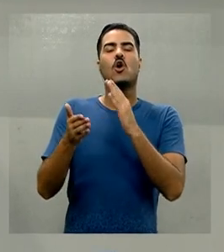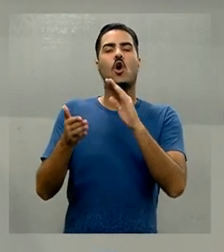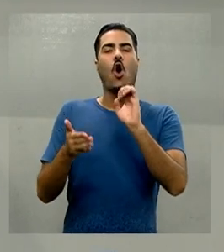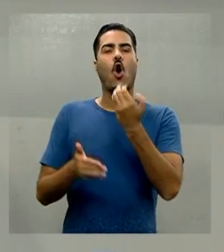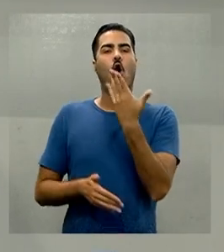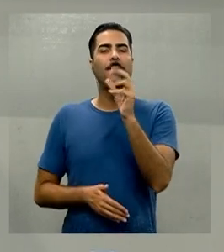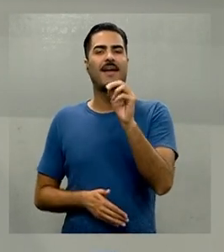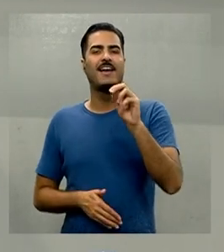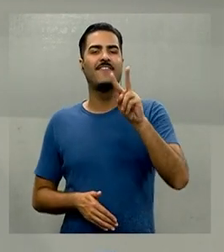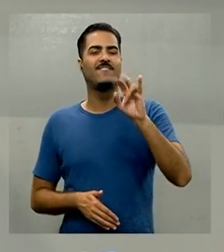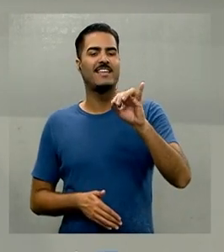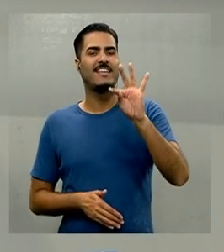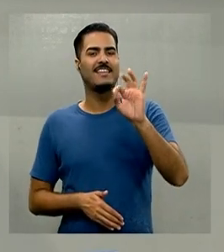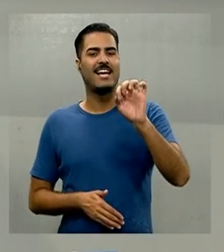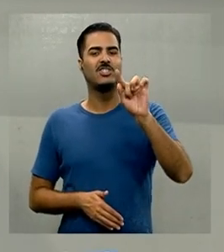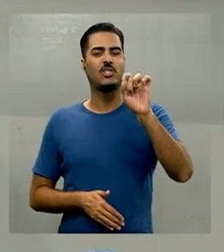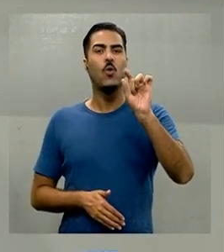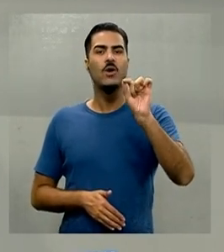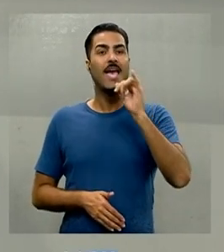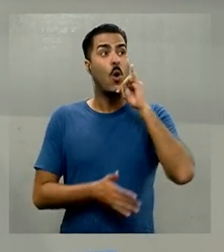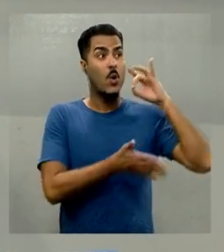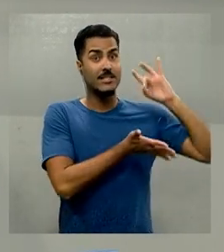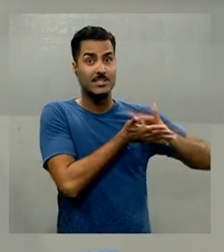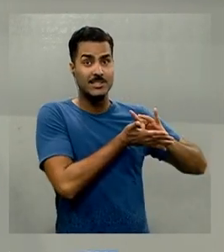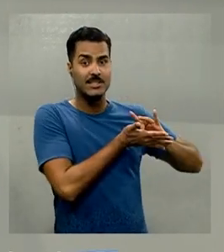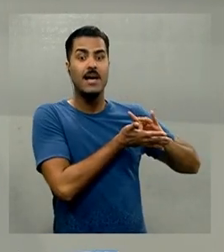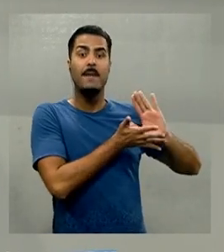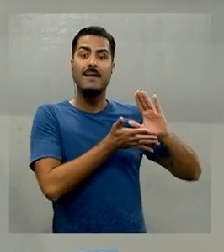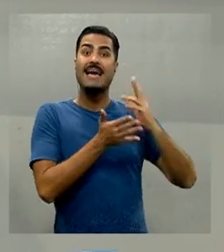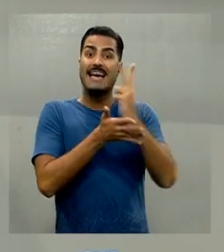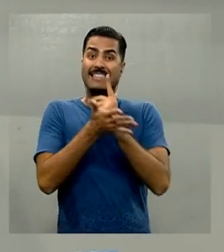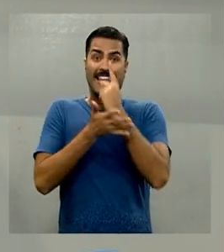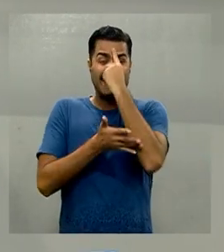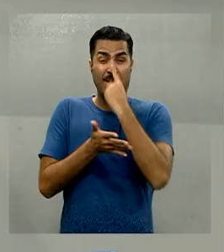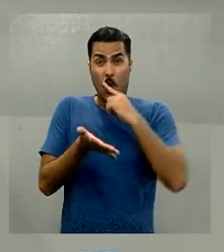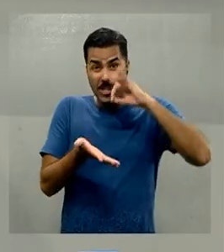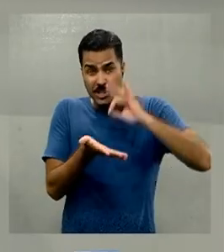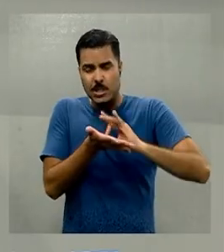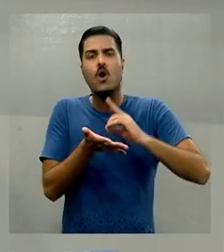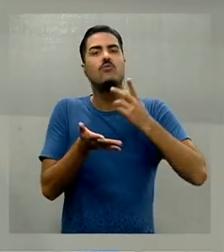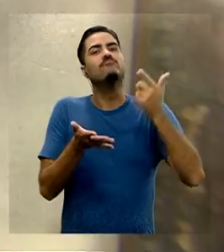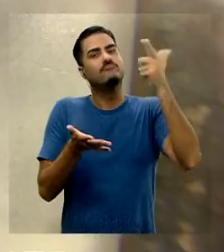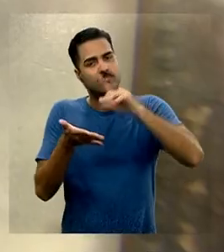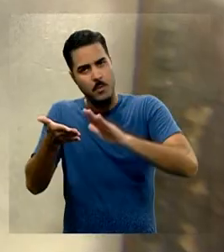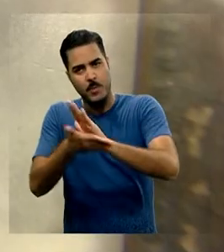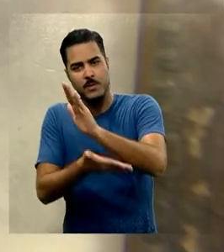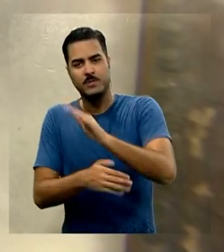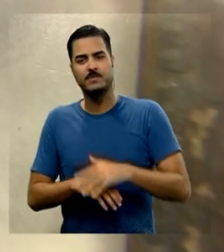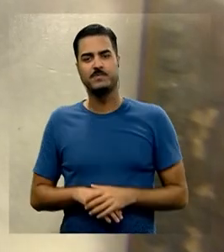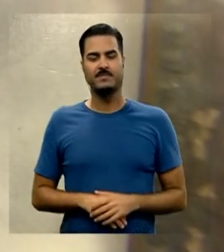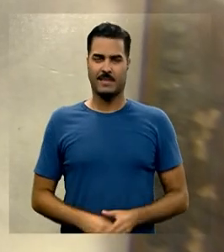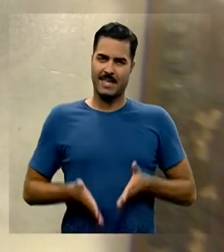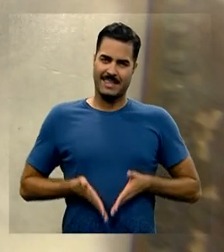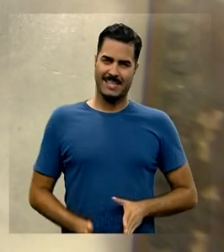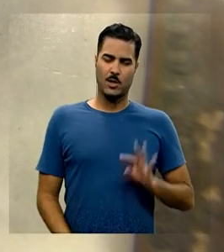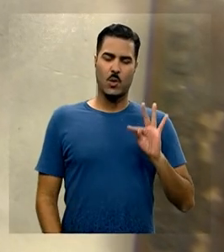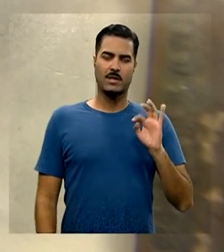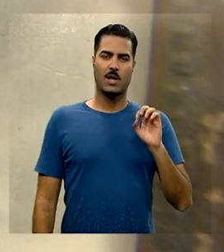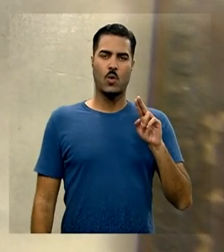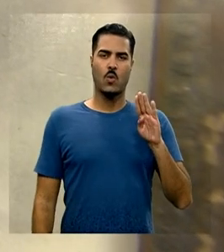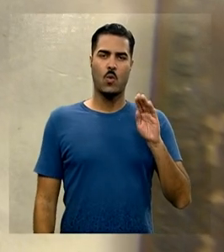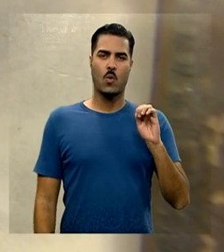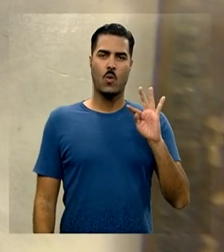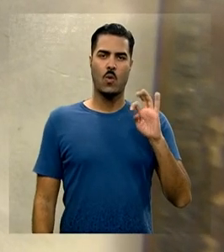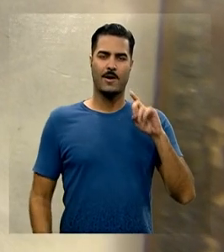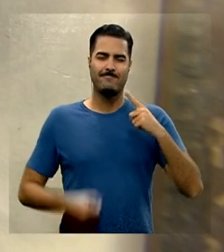Então é obra original, inclusive com as ilustrações originais. Nascido em Taubaté, no interior de São